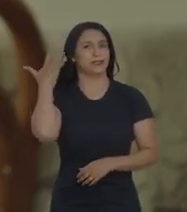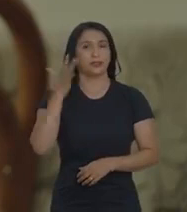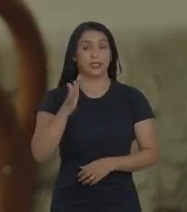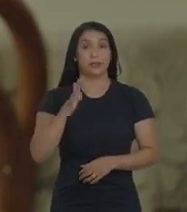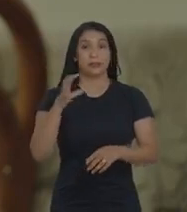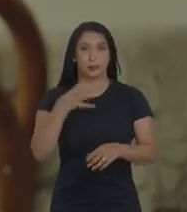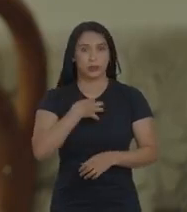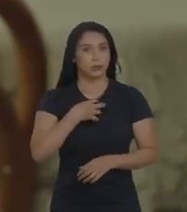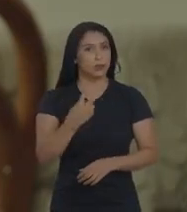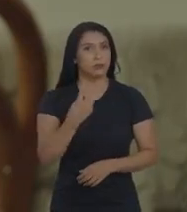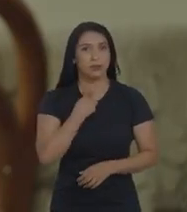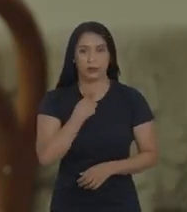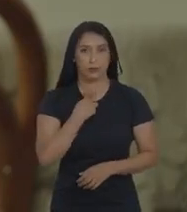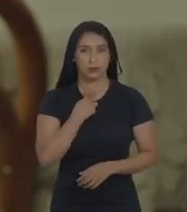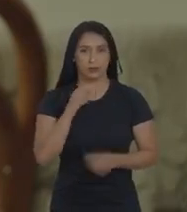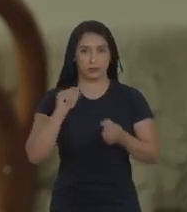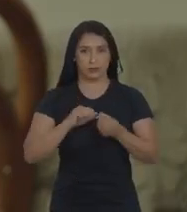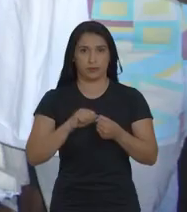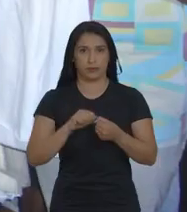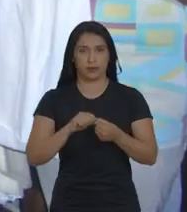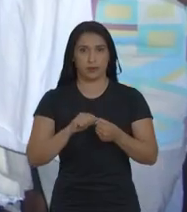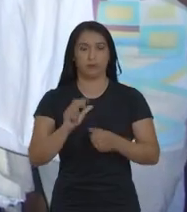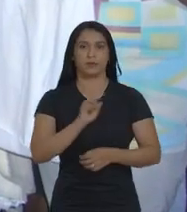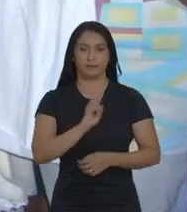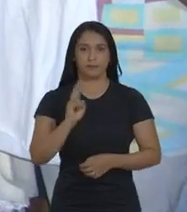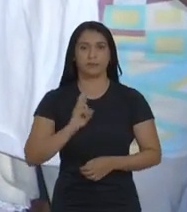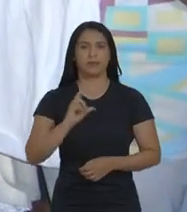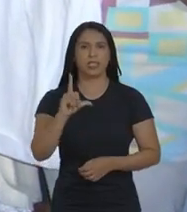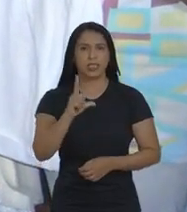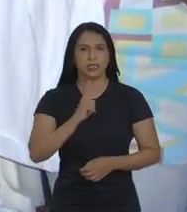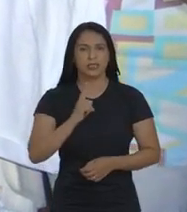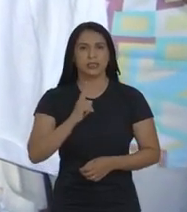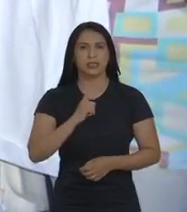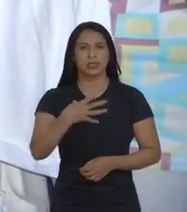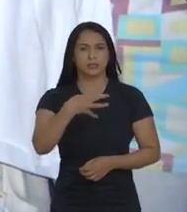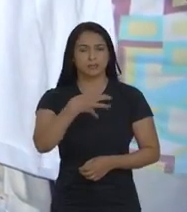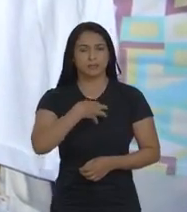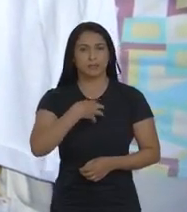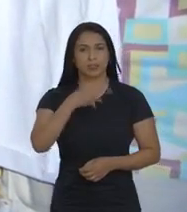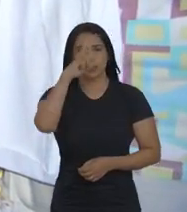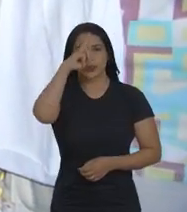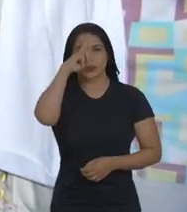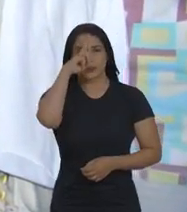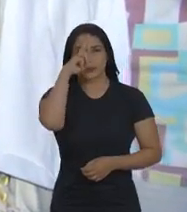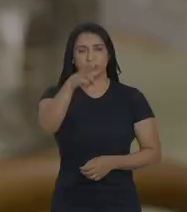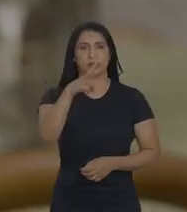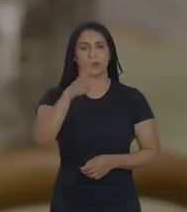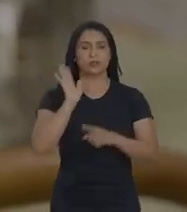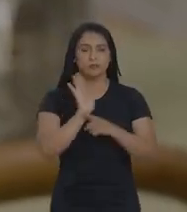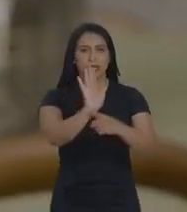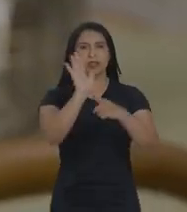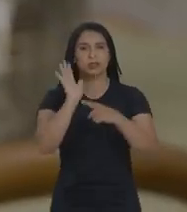eu sinto que eu não posso fazer isso com ele. E ele tem isso realmente muito forte, esse sentimento de